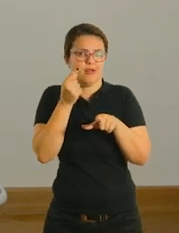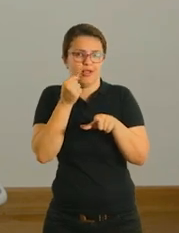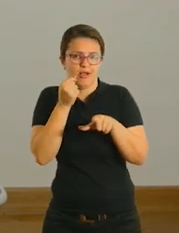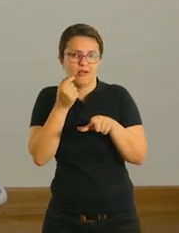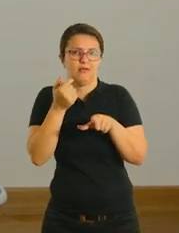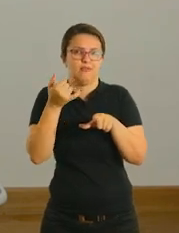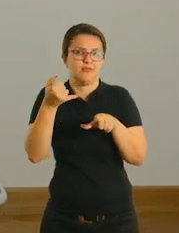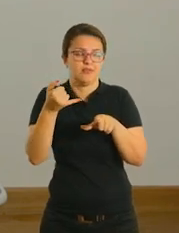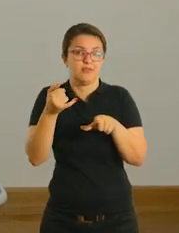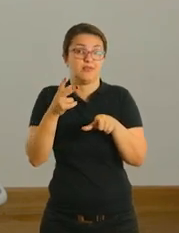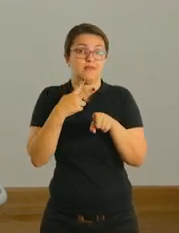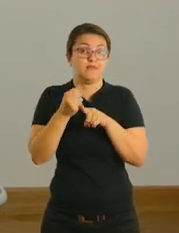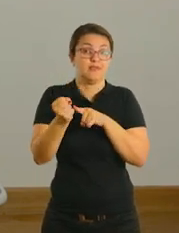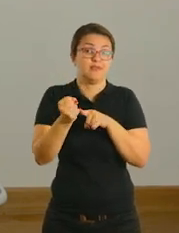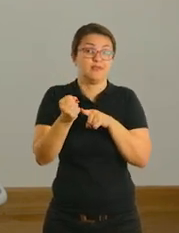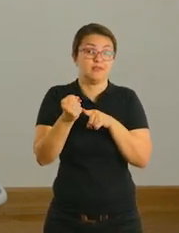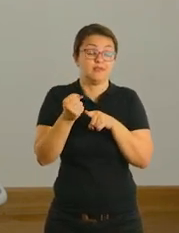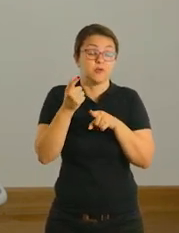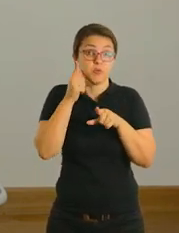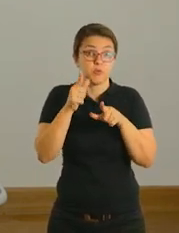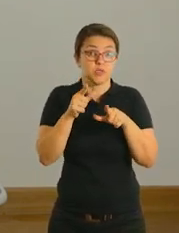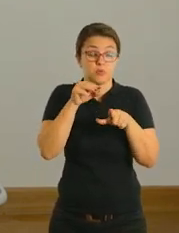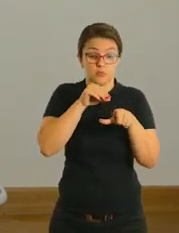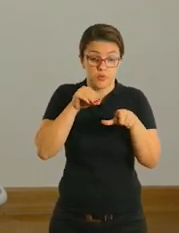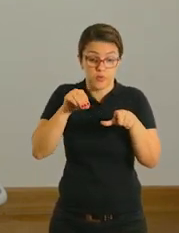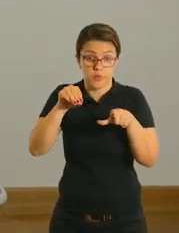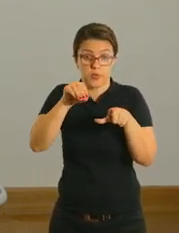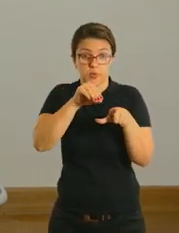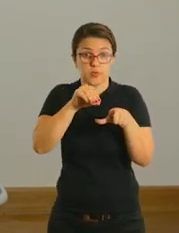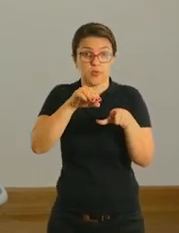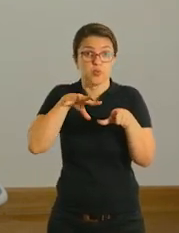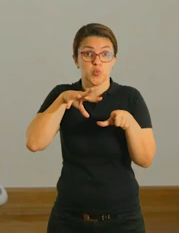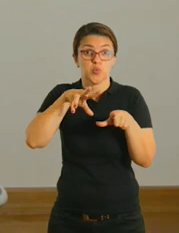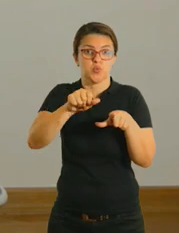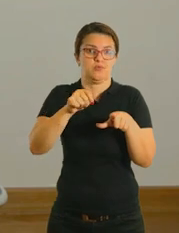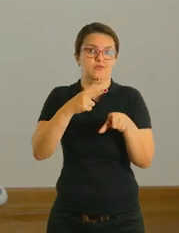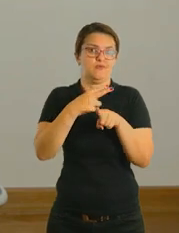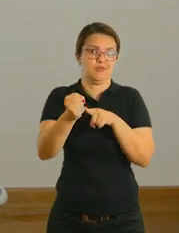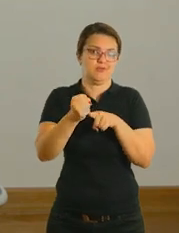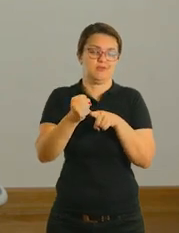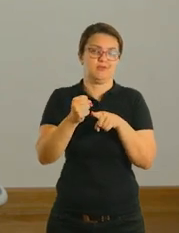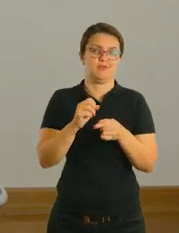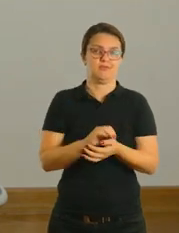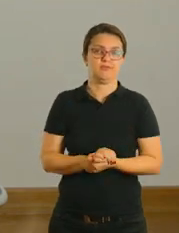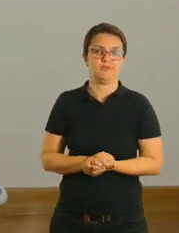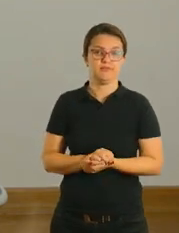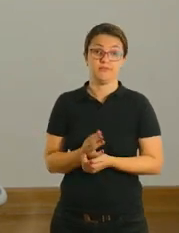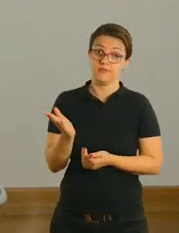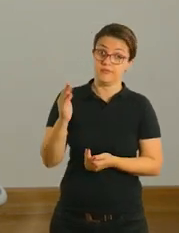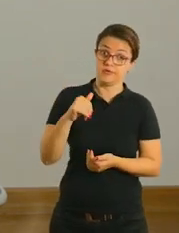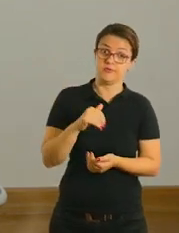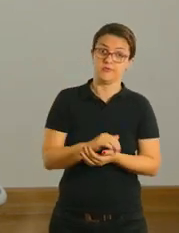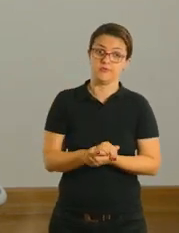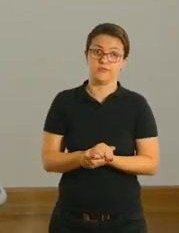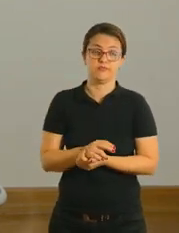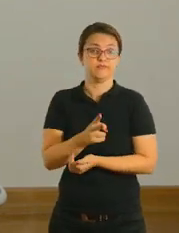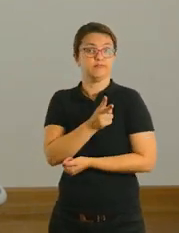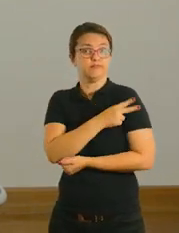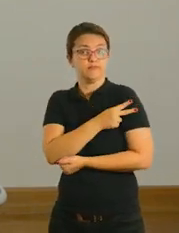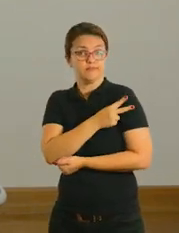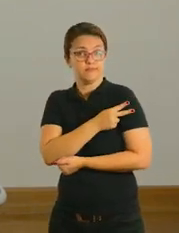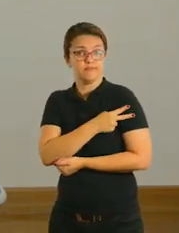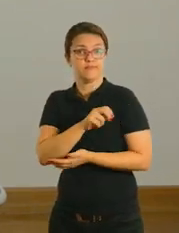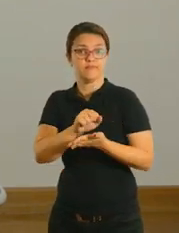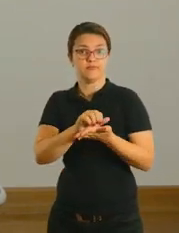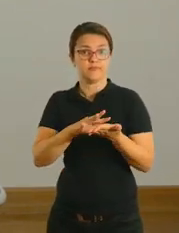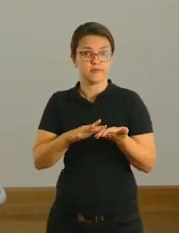com a caneta, com qualquer coisa. Ganha aquele que completar a cartela primeiro. Certo? Muito bem. Então bora lá